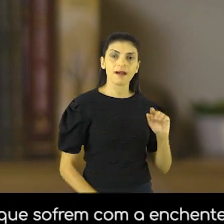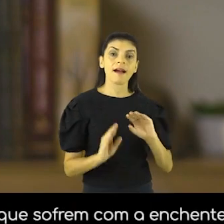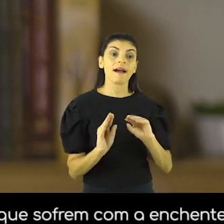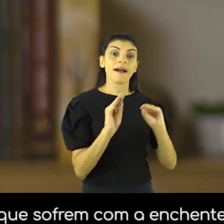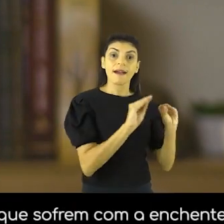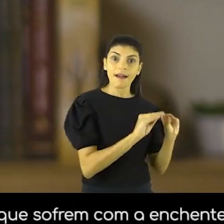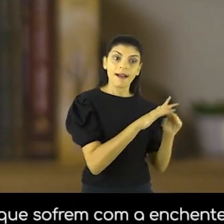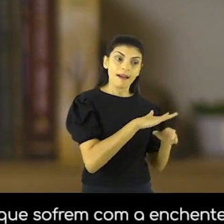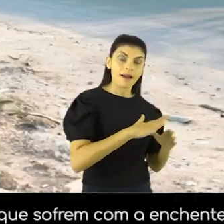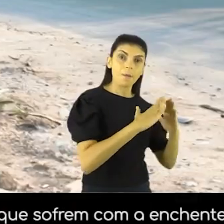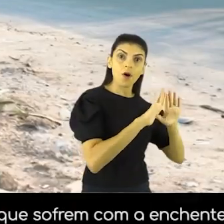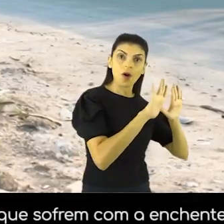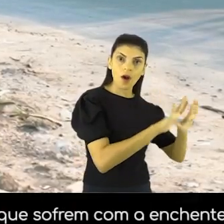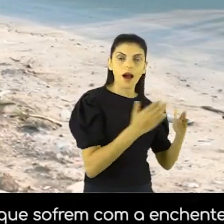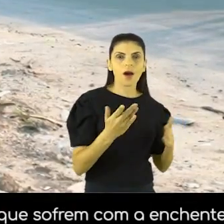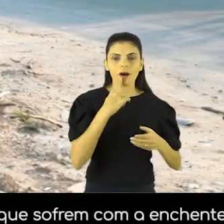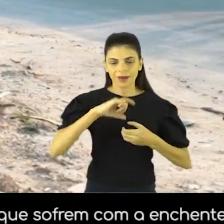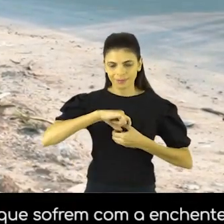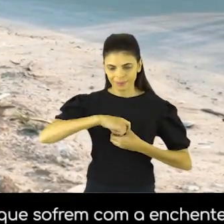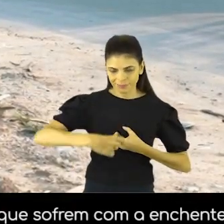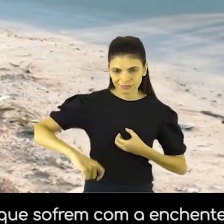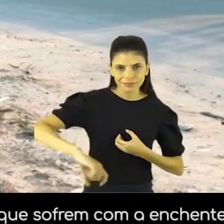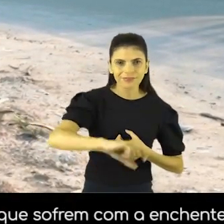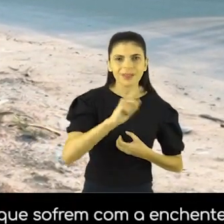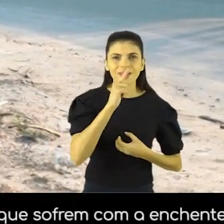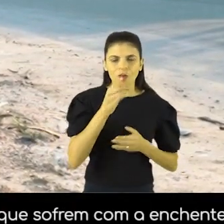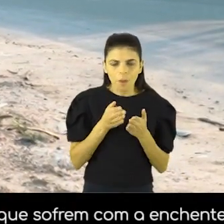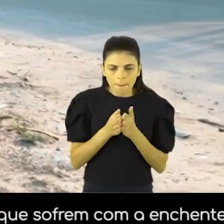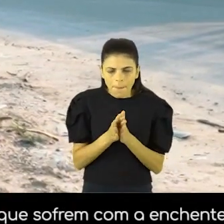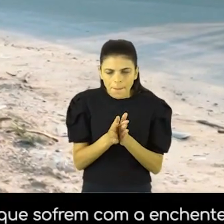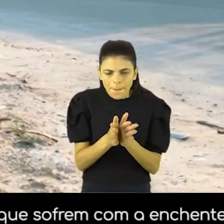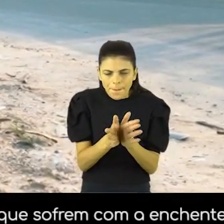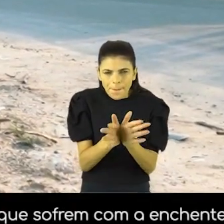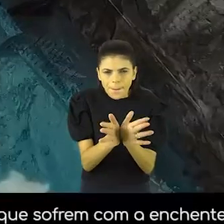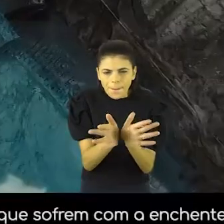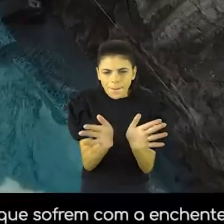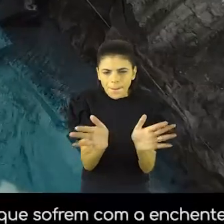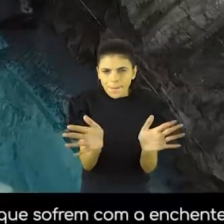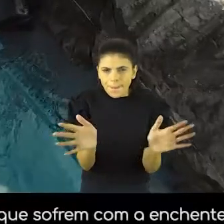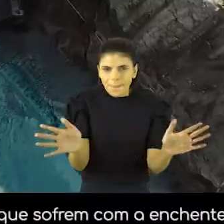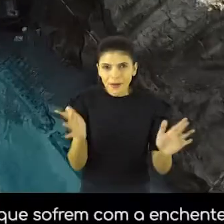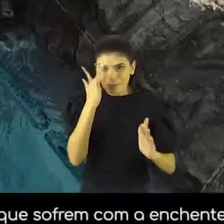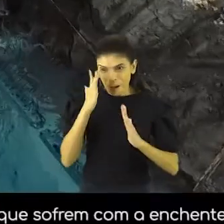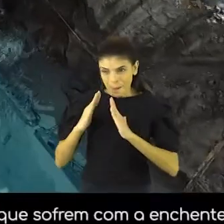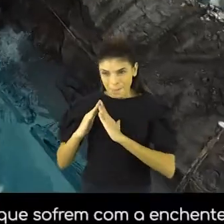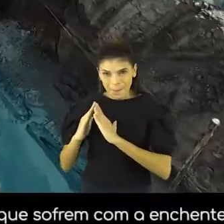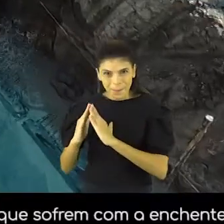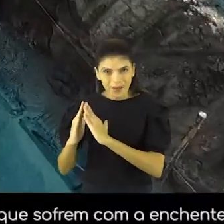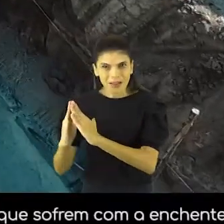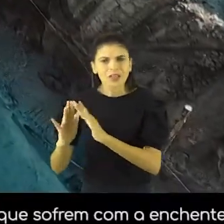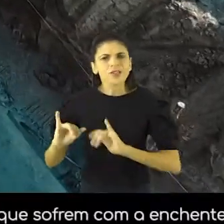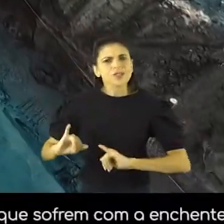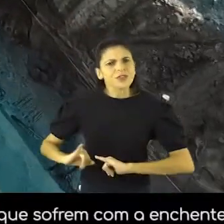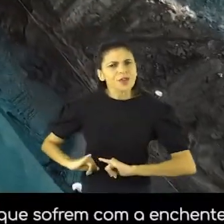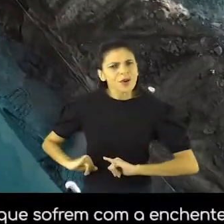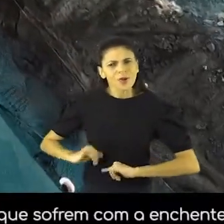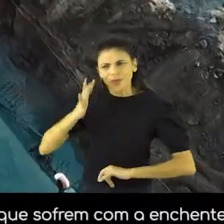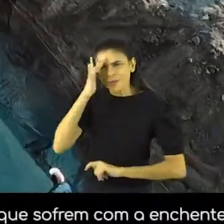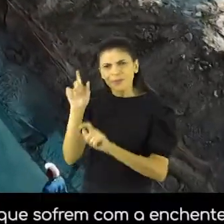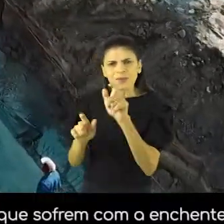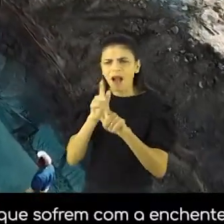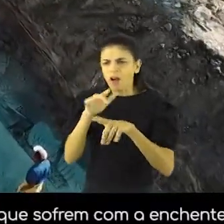agora nós ampliamos a calha do rio. Toda aquela região que tem milhares de moradores que